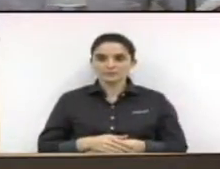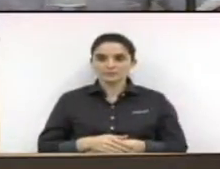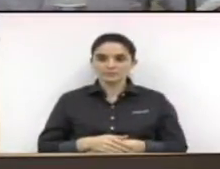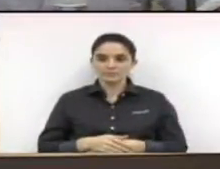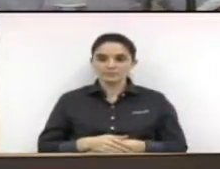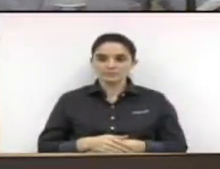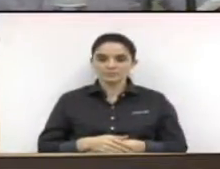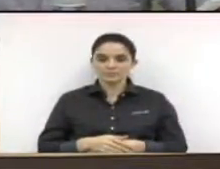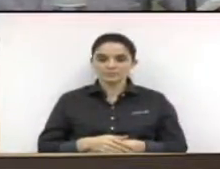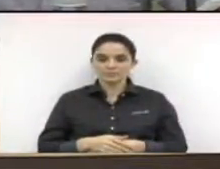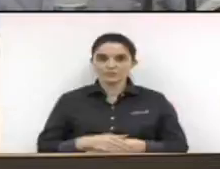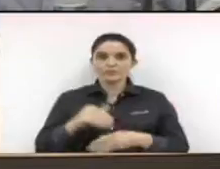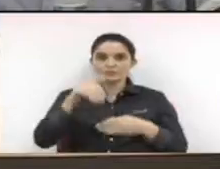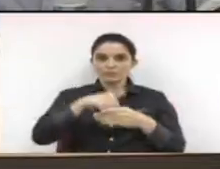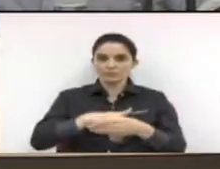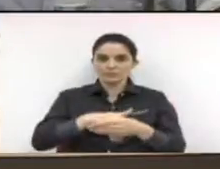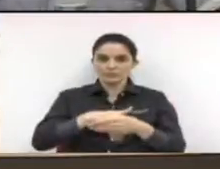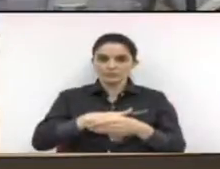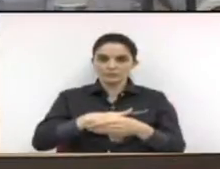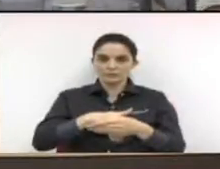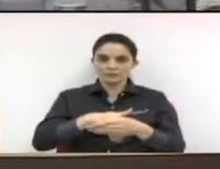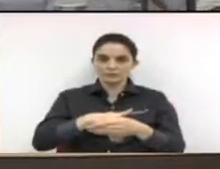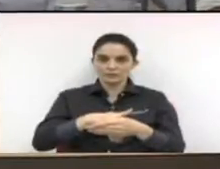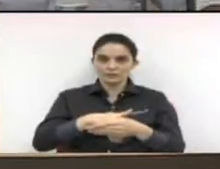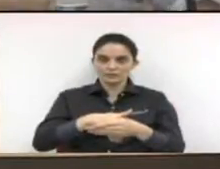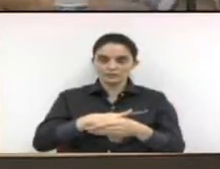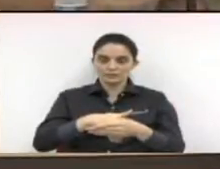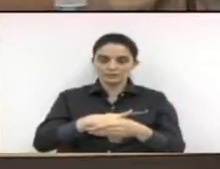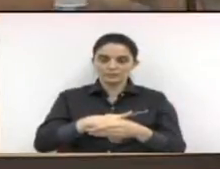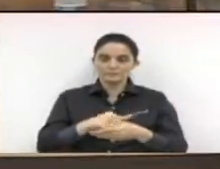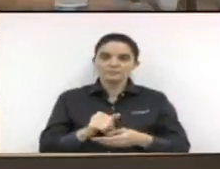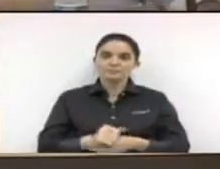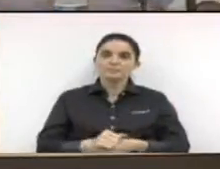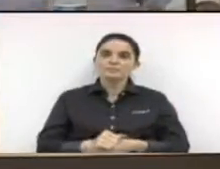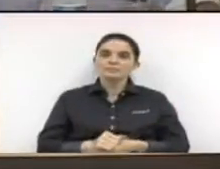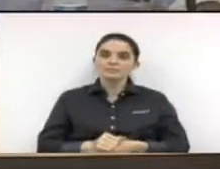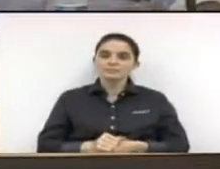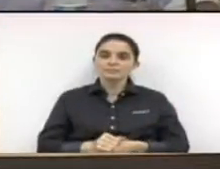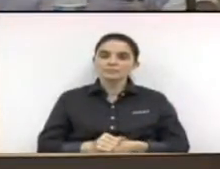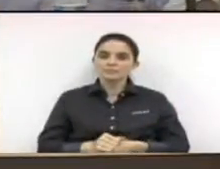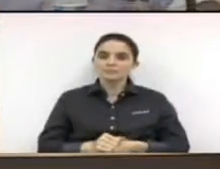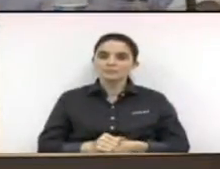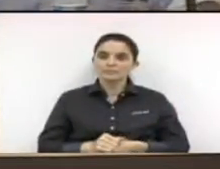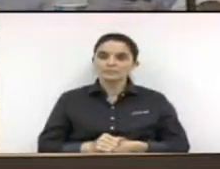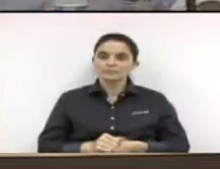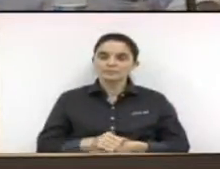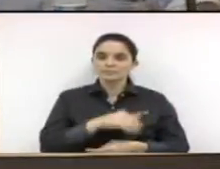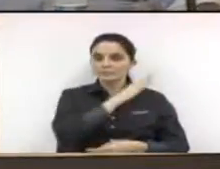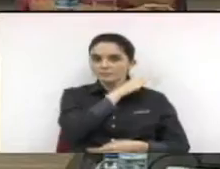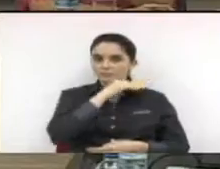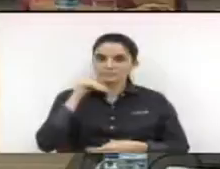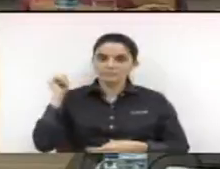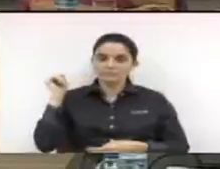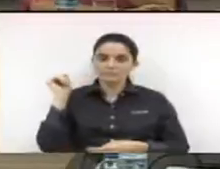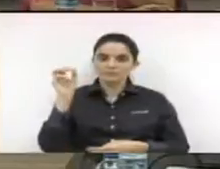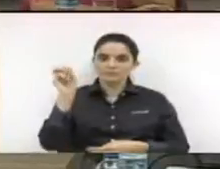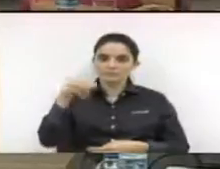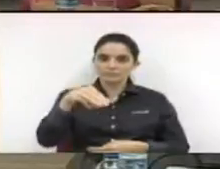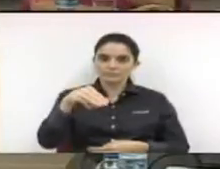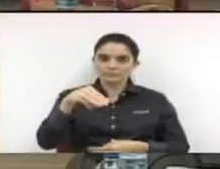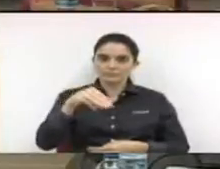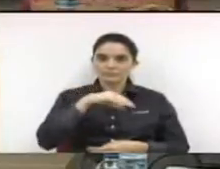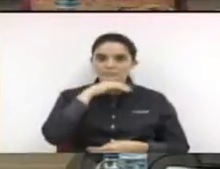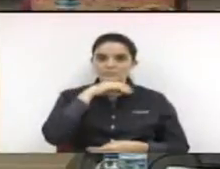o requerimento vai a votação senhor secretário para que proceda a chamada dos senhores vereadores aloís marinho de andrade